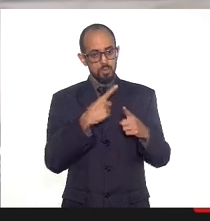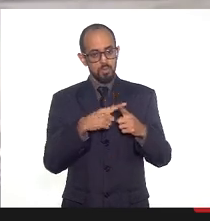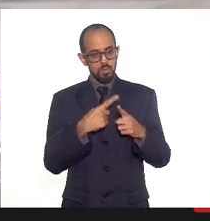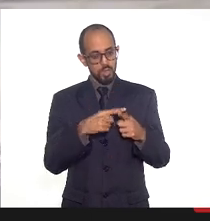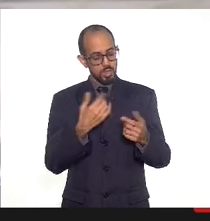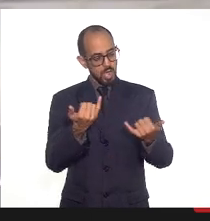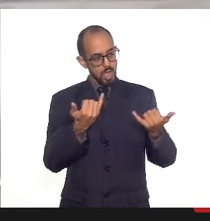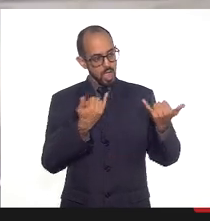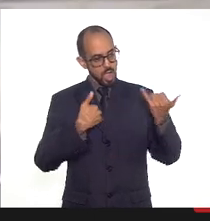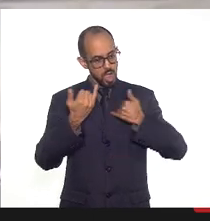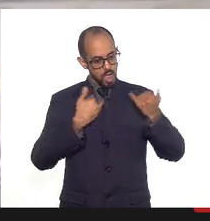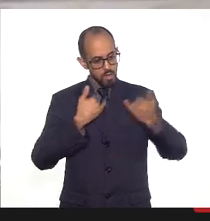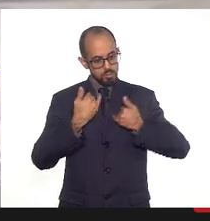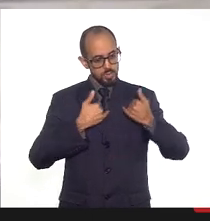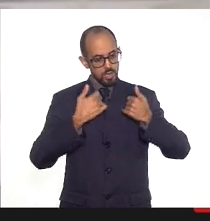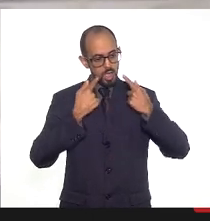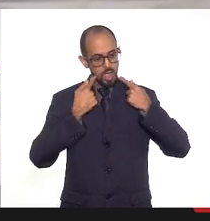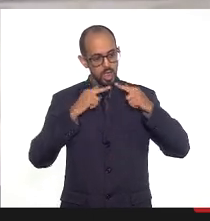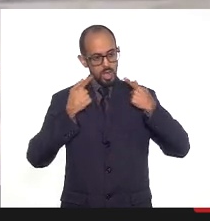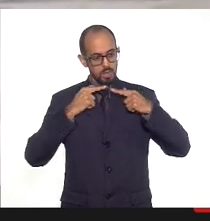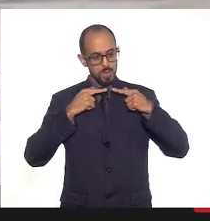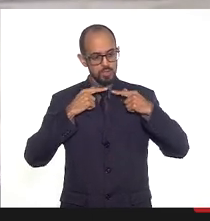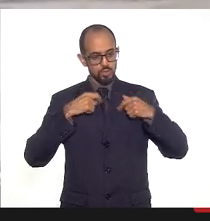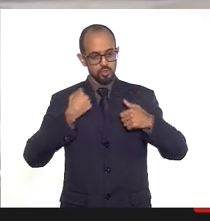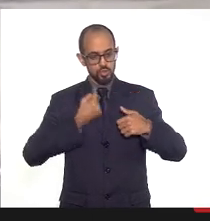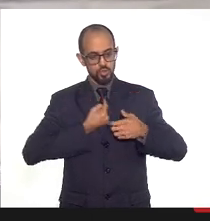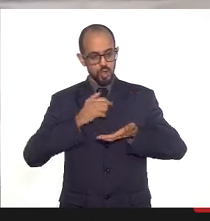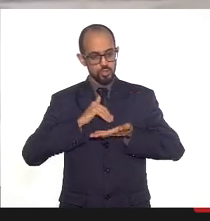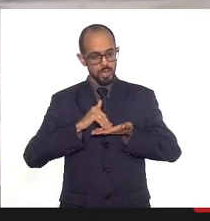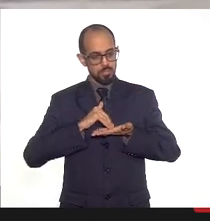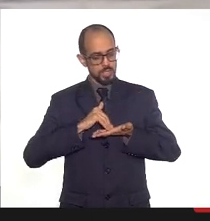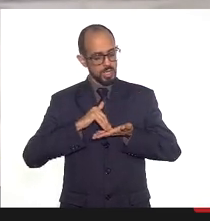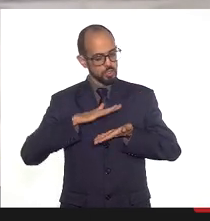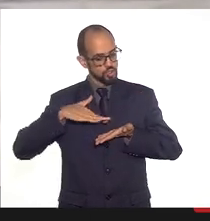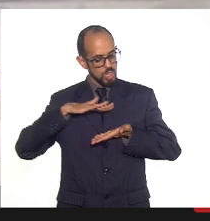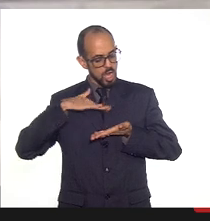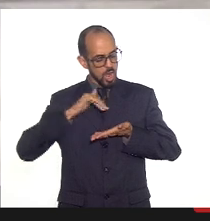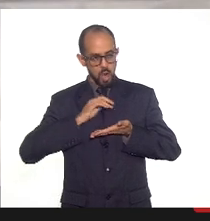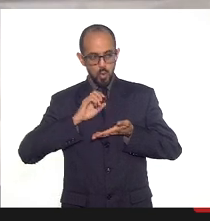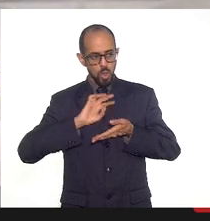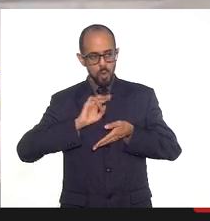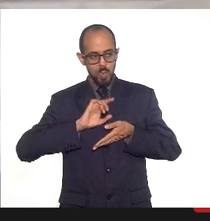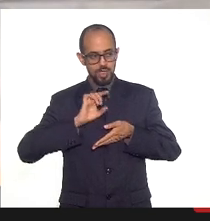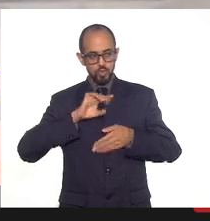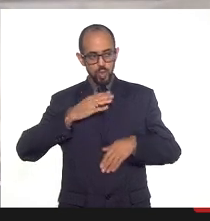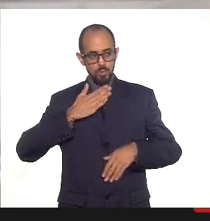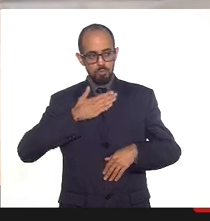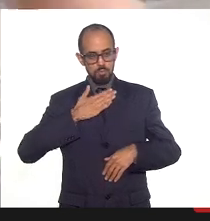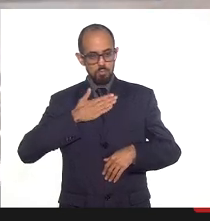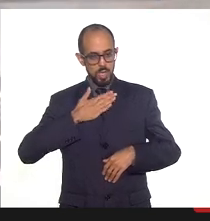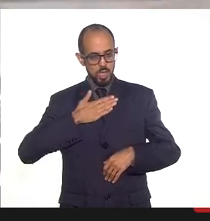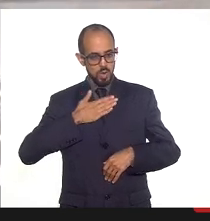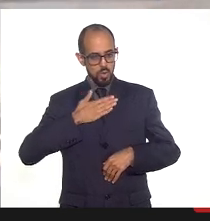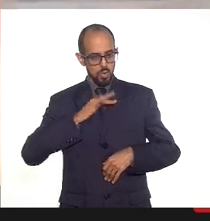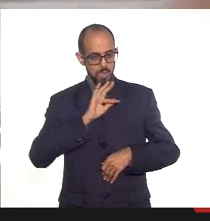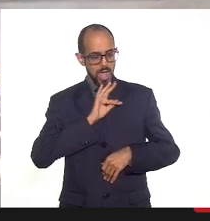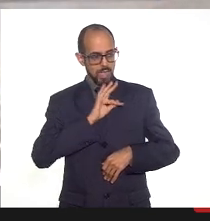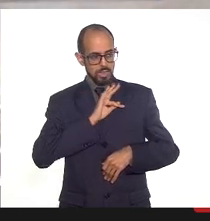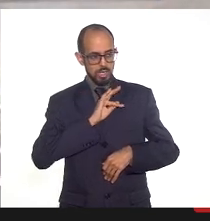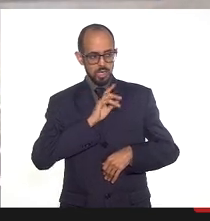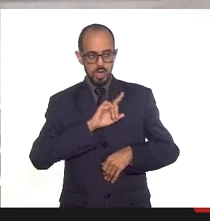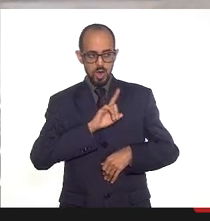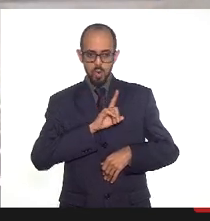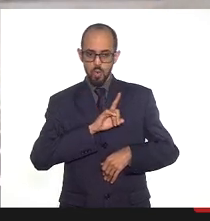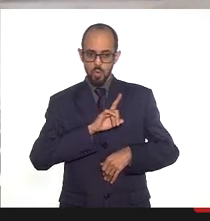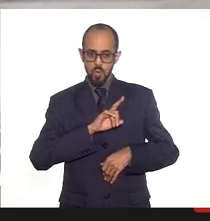chegado muitas reclamações aos nossos gabinetes, como um todo, não apenas no gabinete da Marta Rocha por